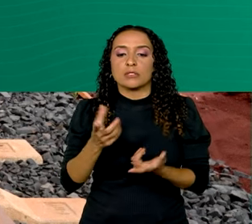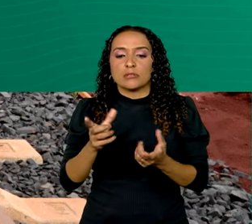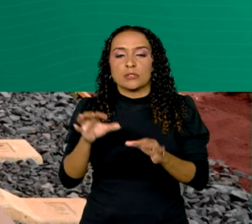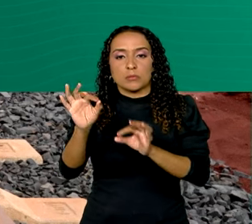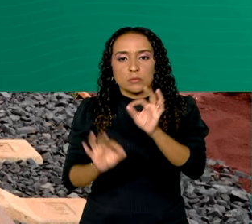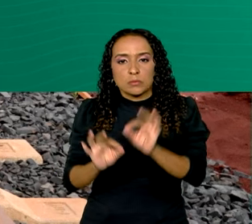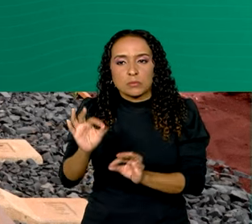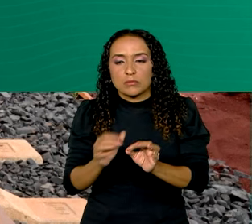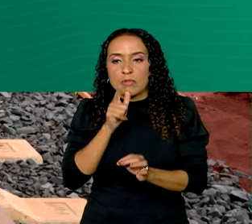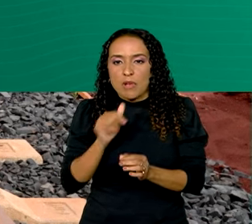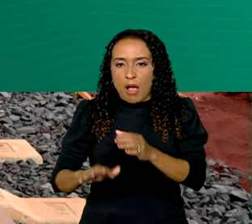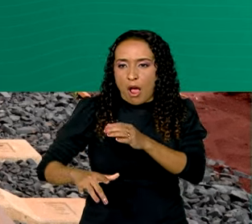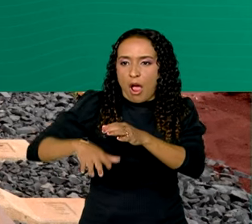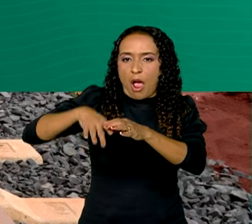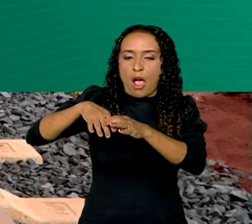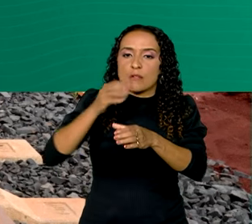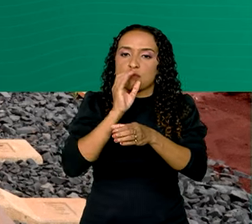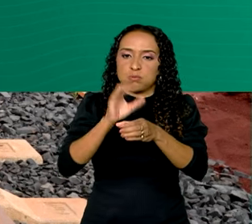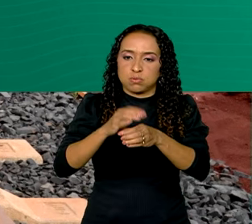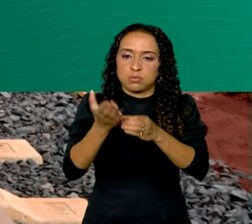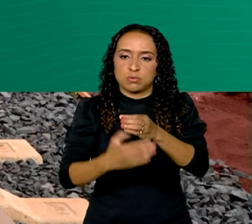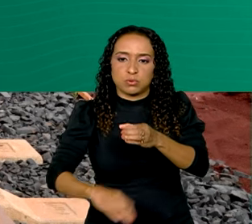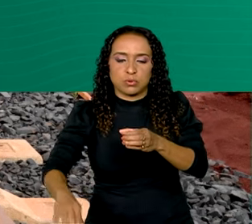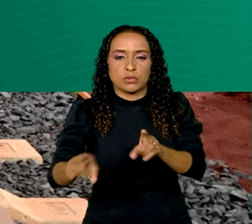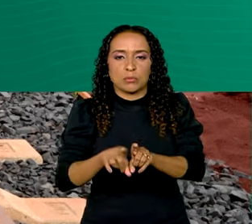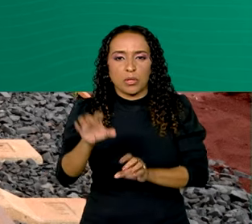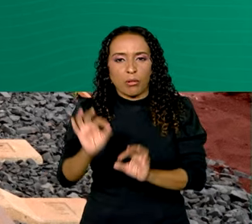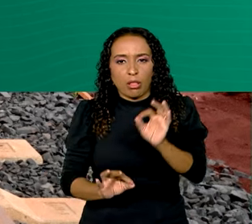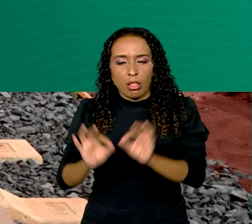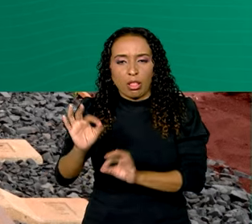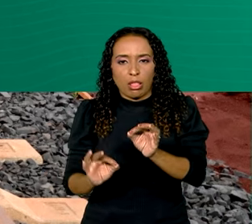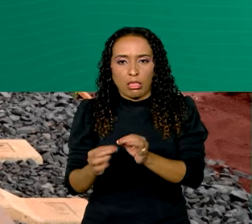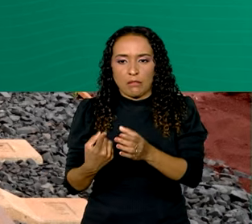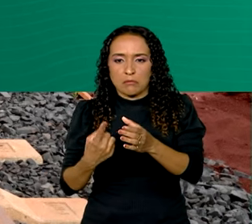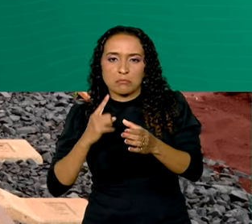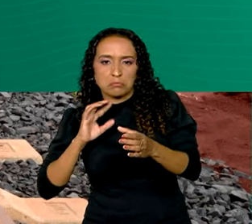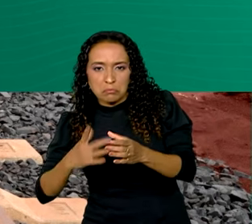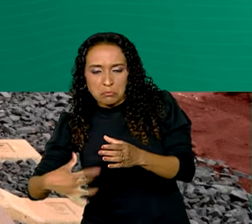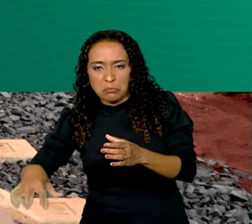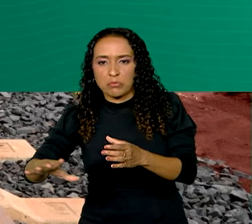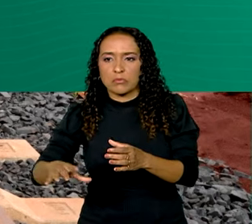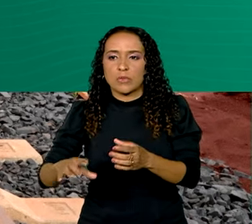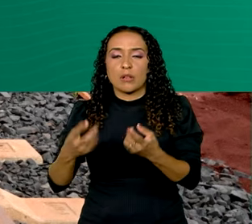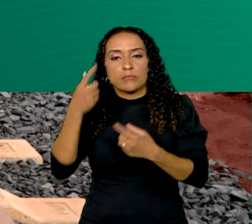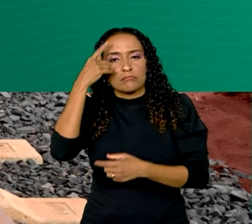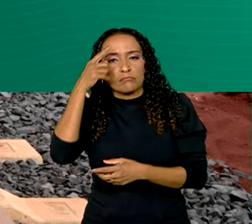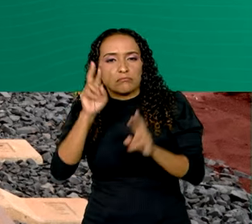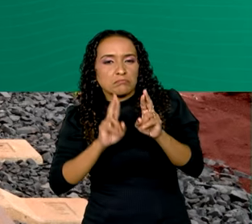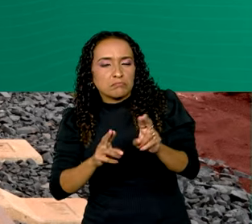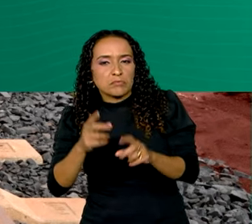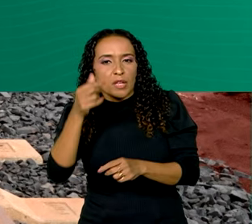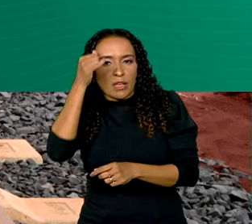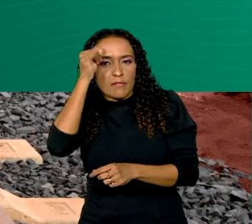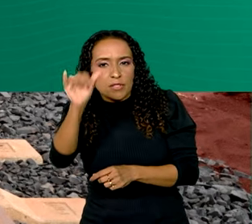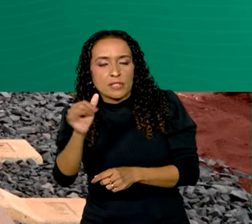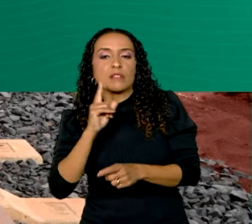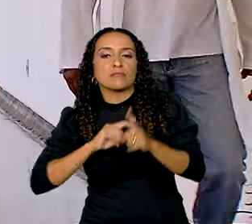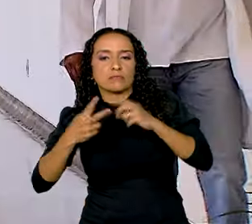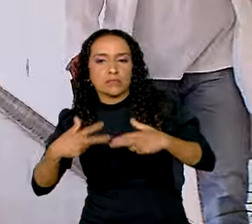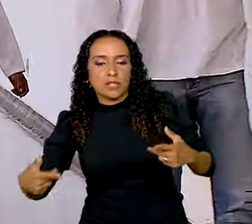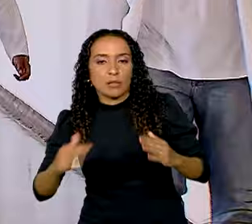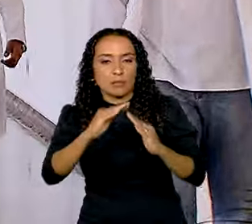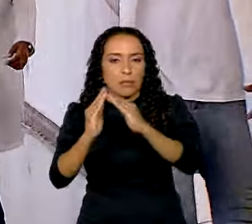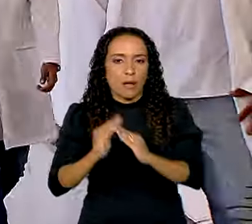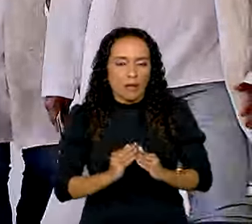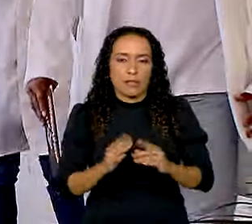água, esgotamento sanitário, manejo de resíduos sólidos, prevenção a desastres e urbanização de favelas.